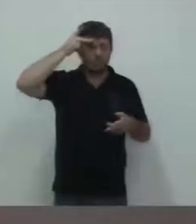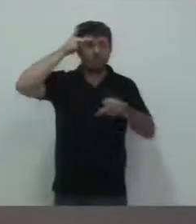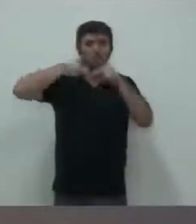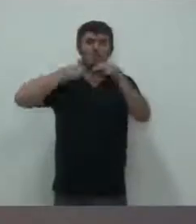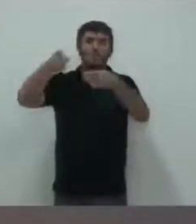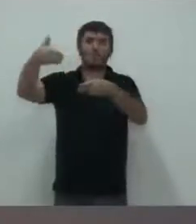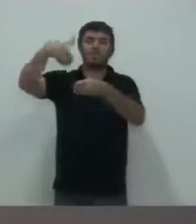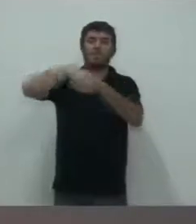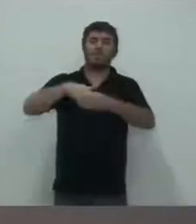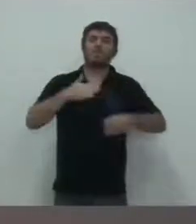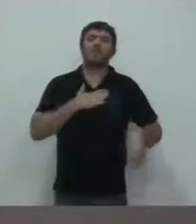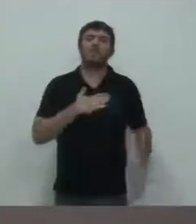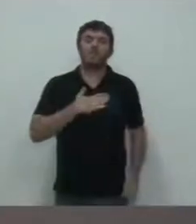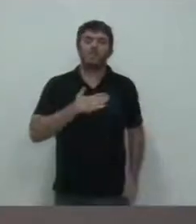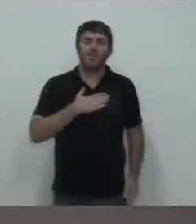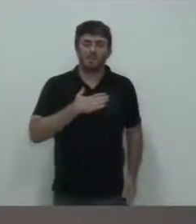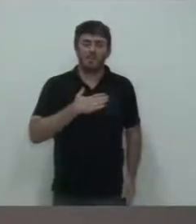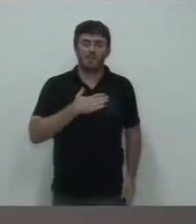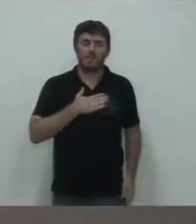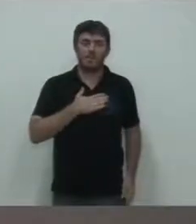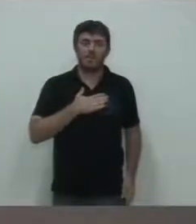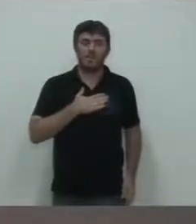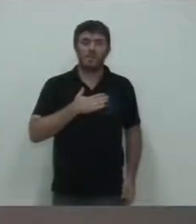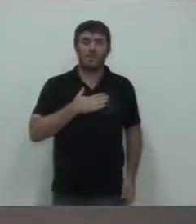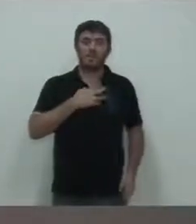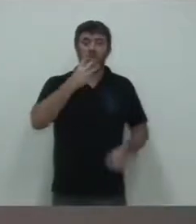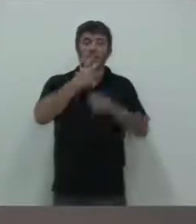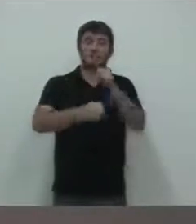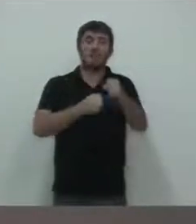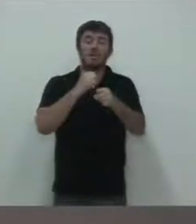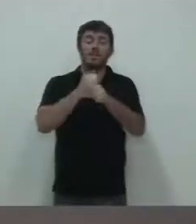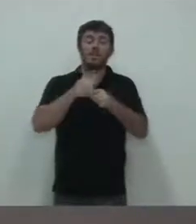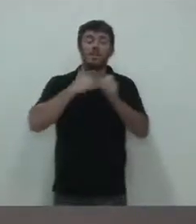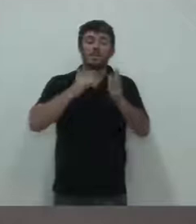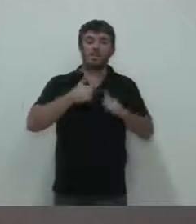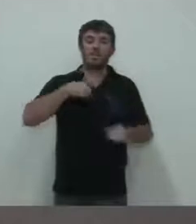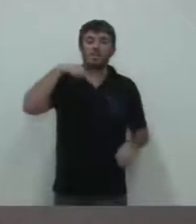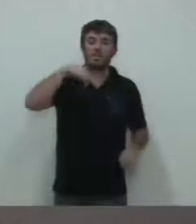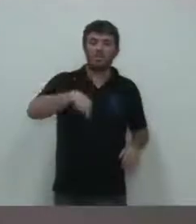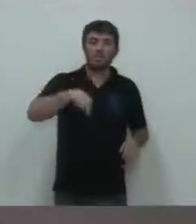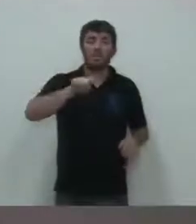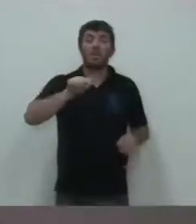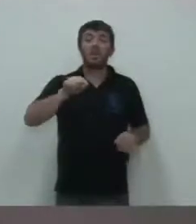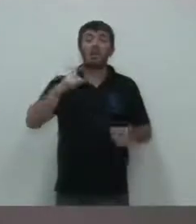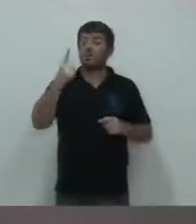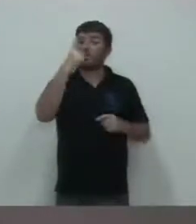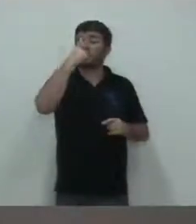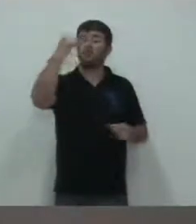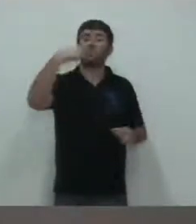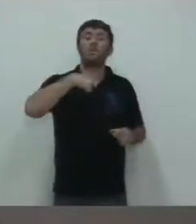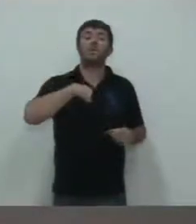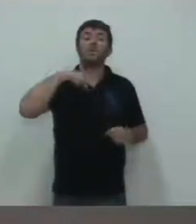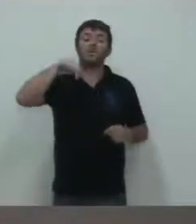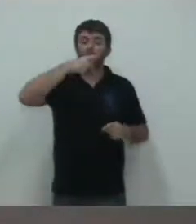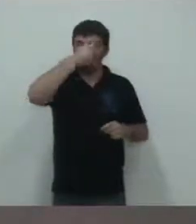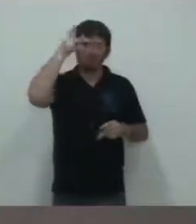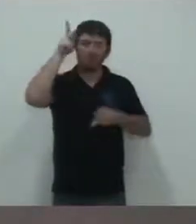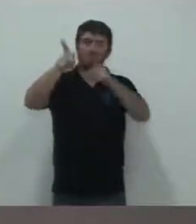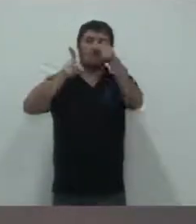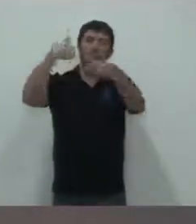aqui. Então faz três anos que eu estou nesta casa. E foi a vontade do povo. Mas assim,